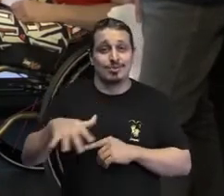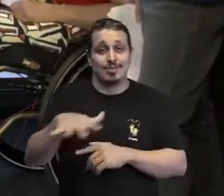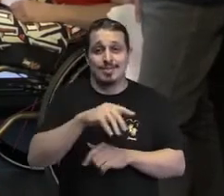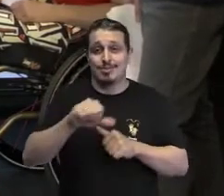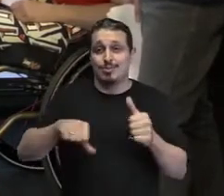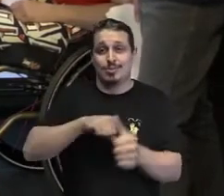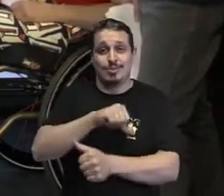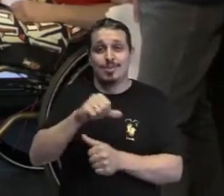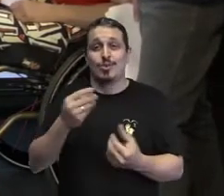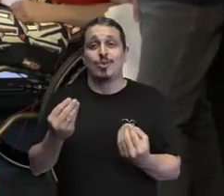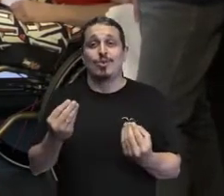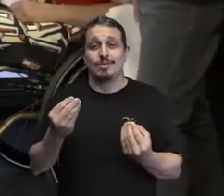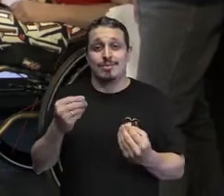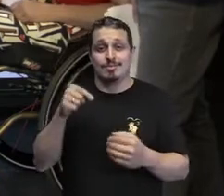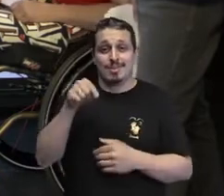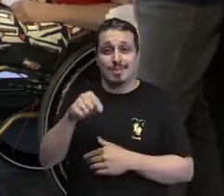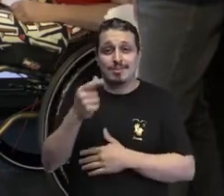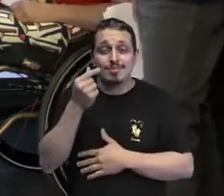sua presença, por exemplo?